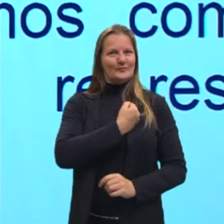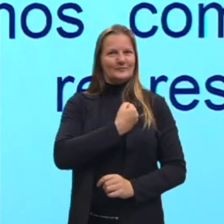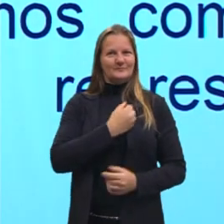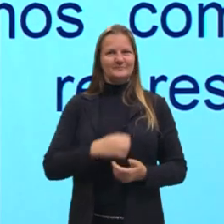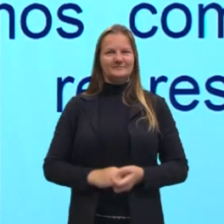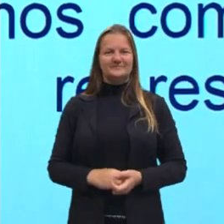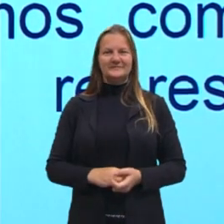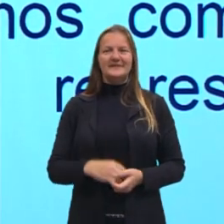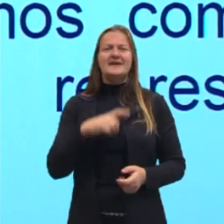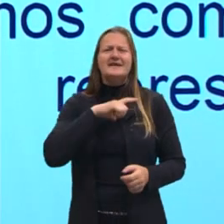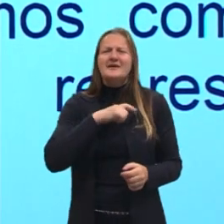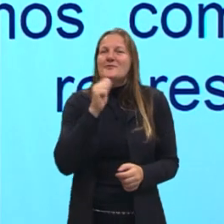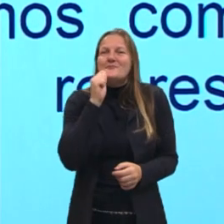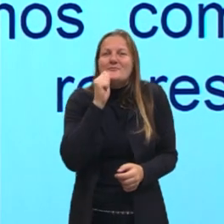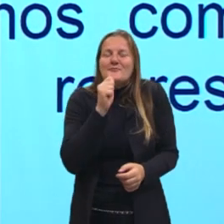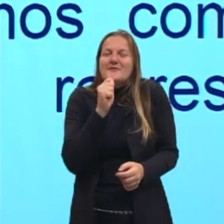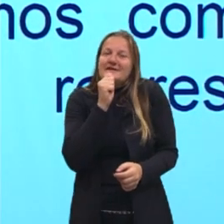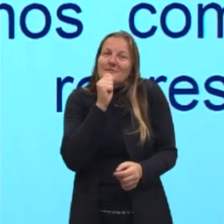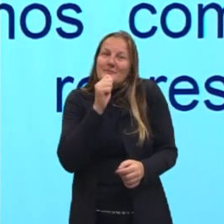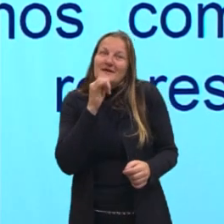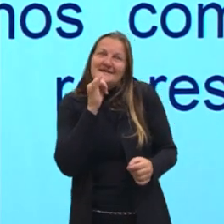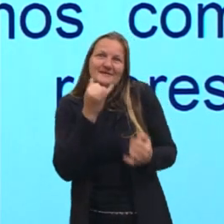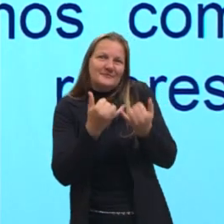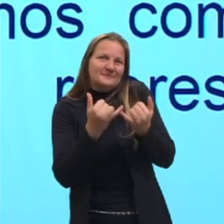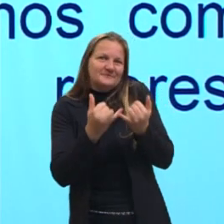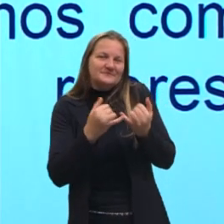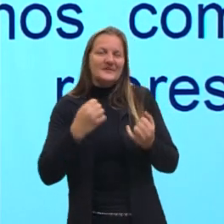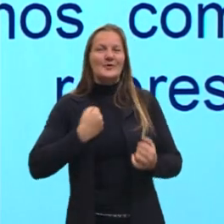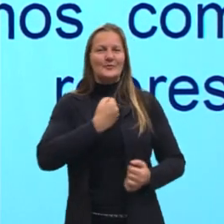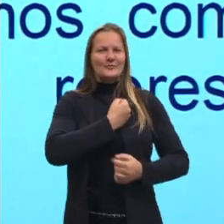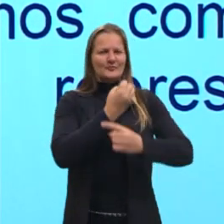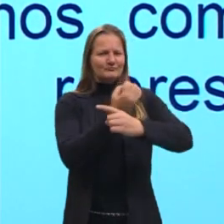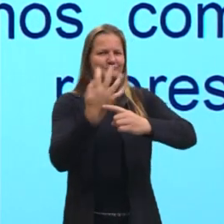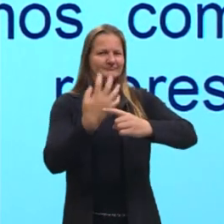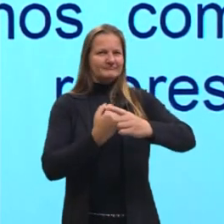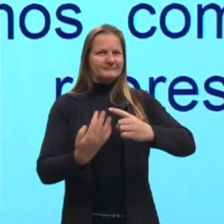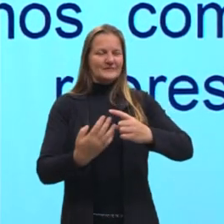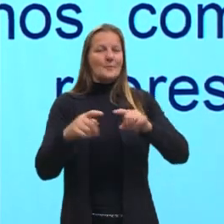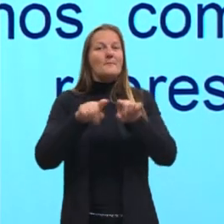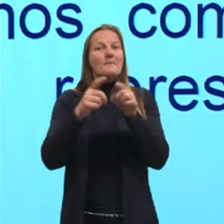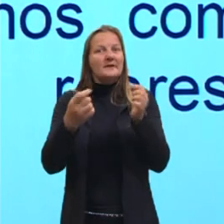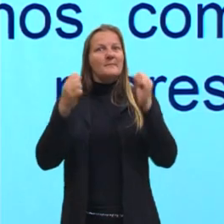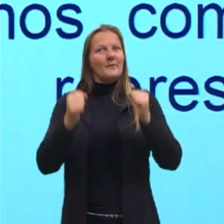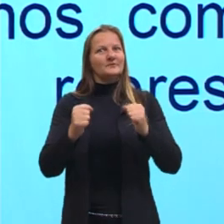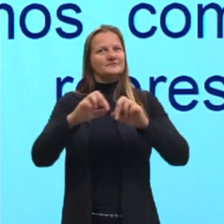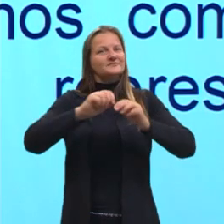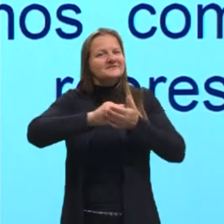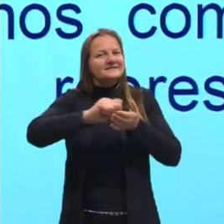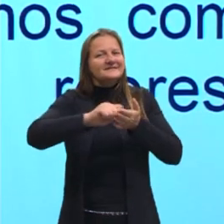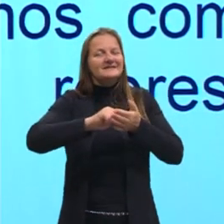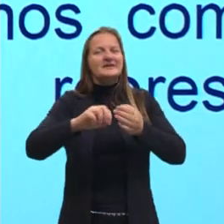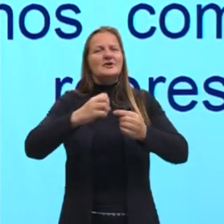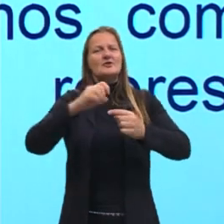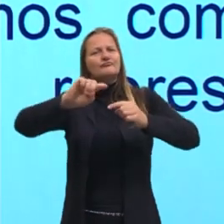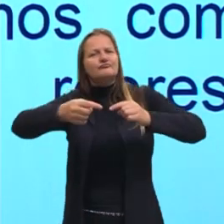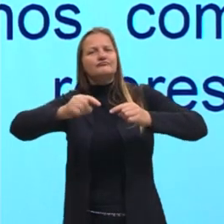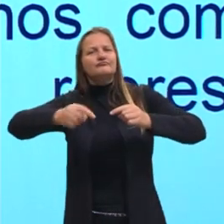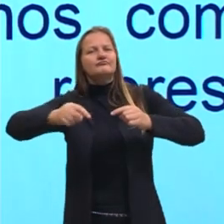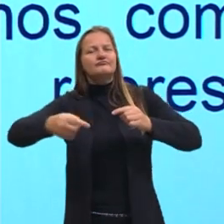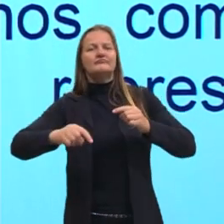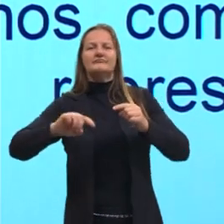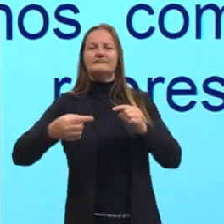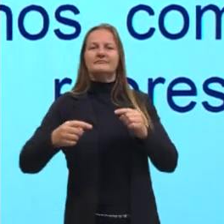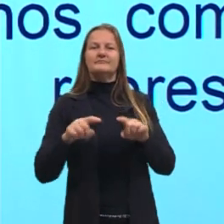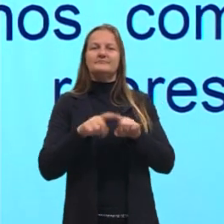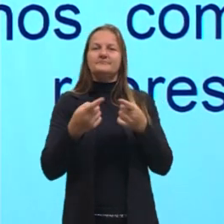Nós temos ali um número escrito na forma de fração, mas também posso escrever ele na forma decimal, colocando a